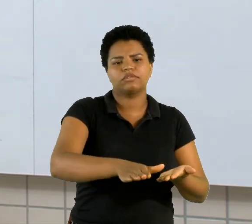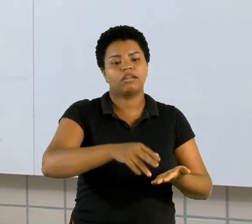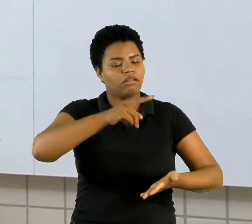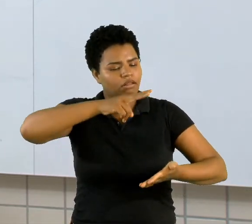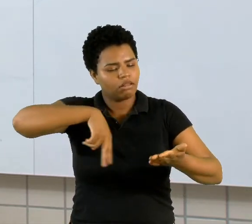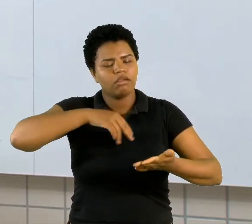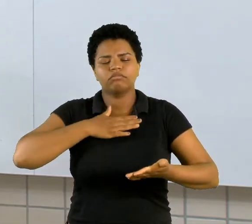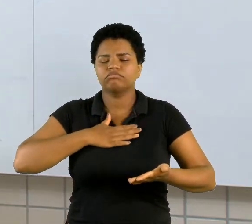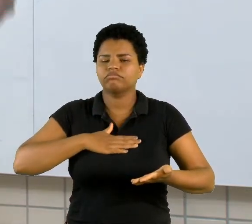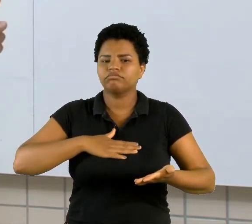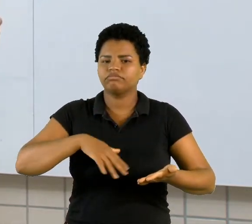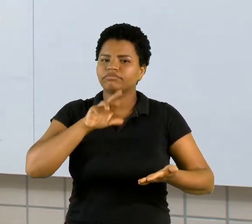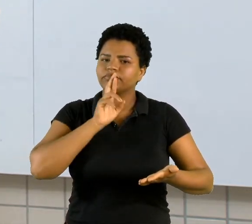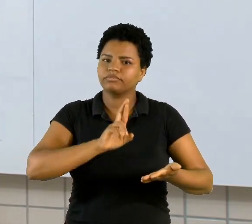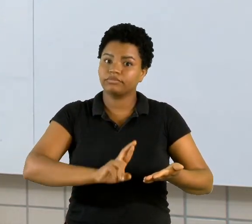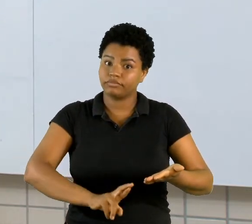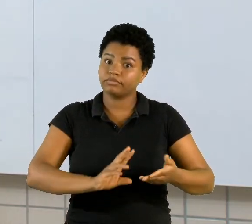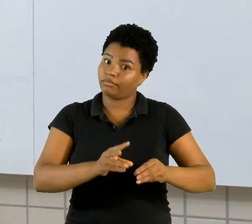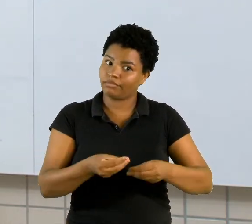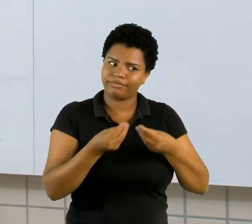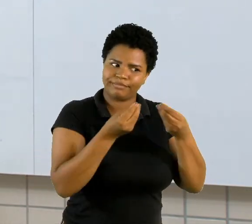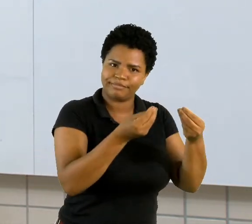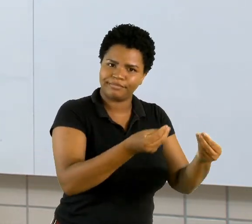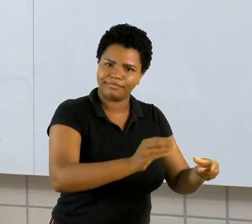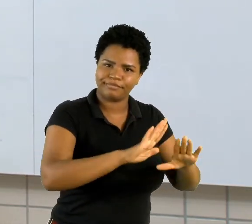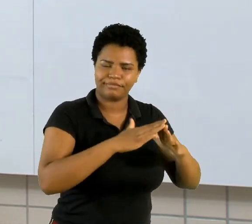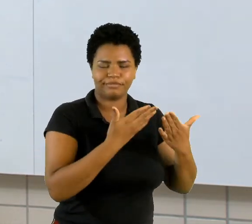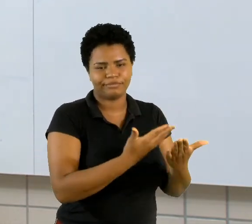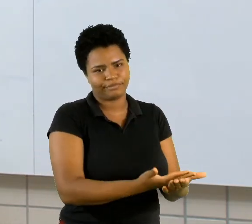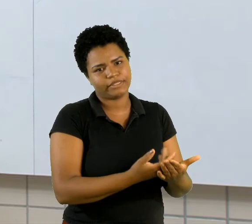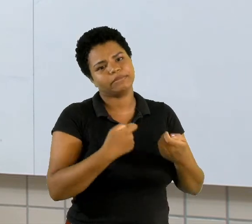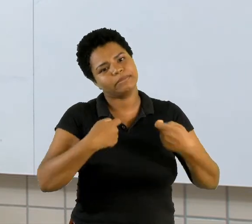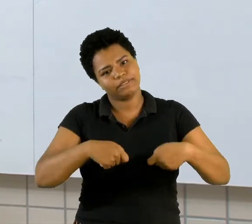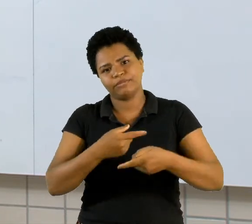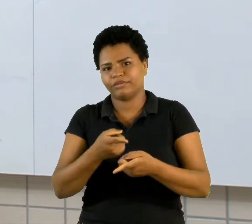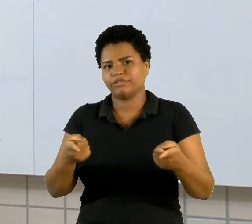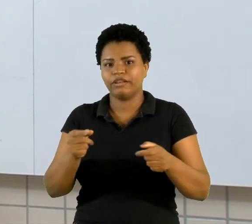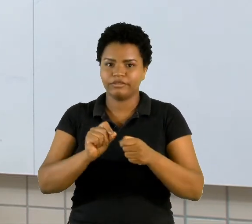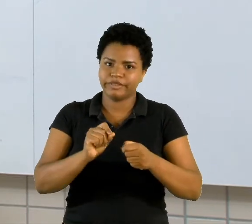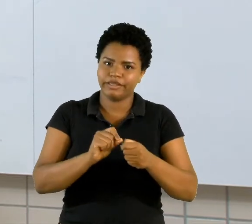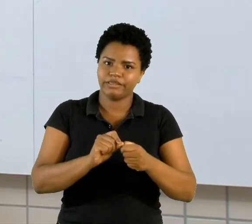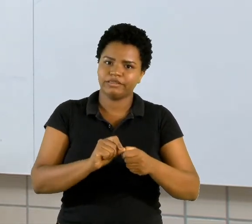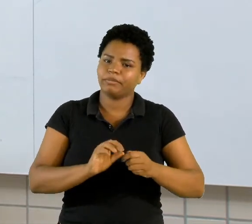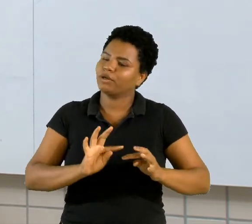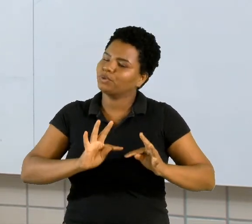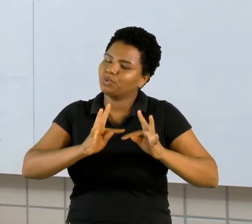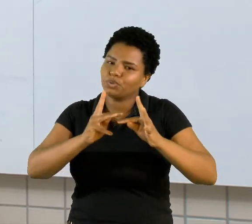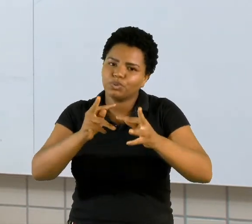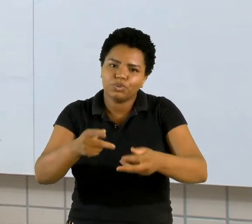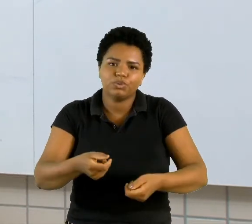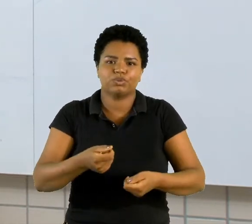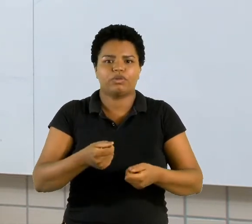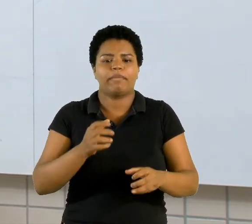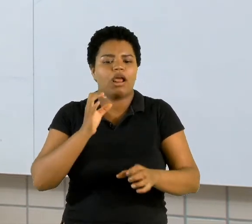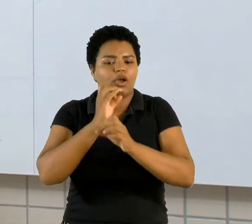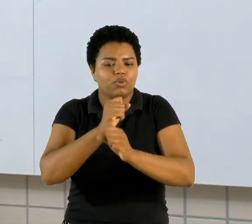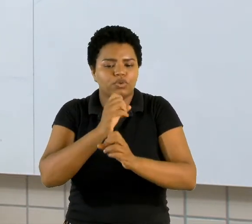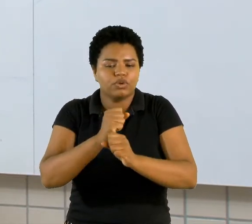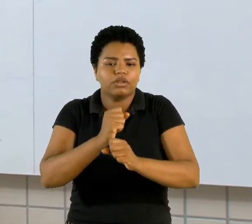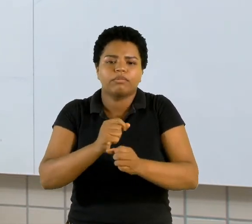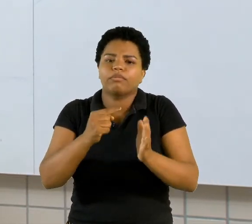responda e devolva na escola, tá bom? Precisamos que você faça isso pra que tudo vá bem, contabilizarmos os seus pontos,